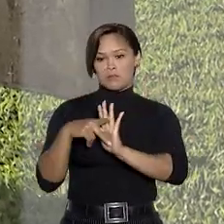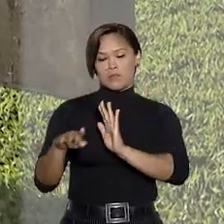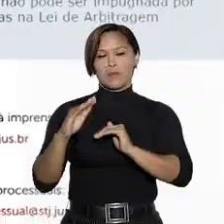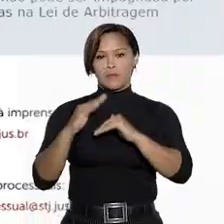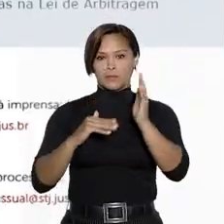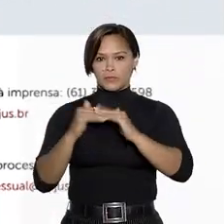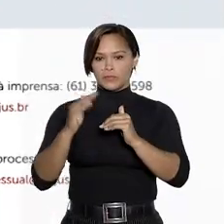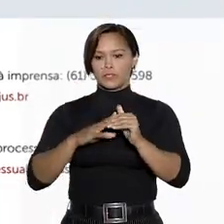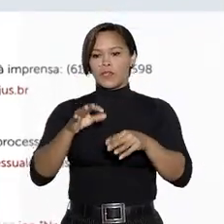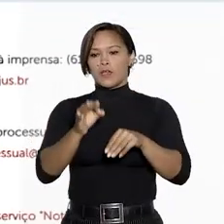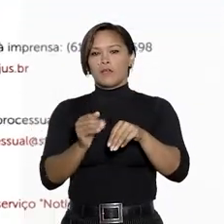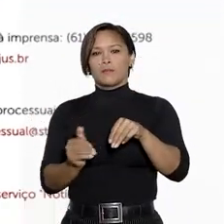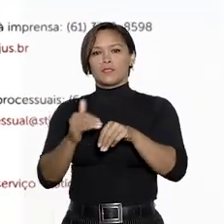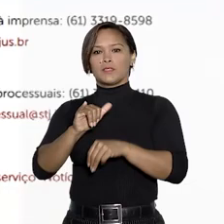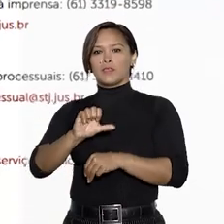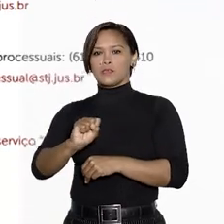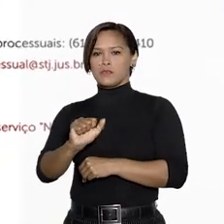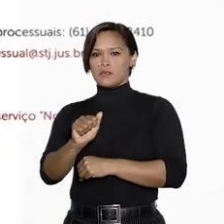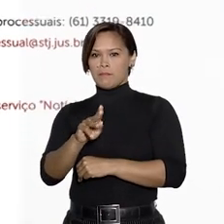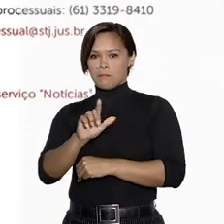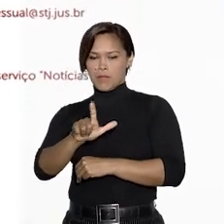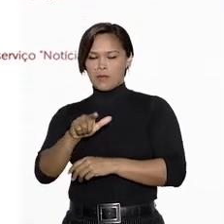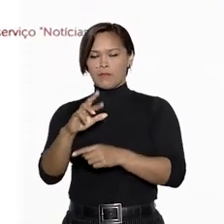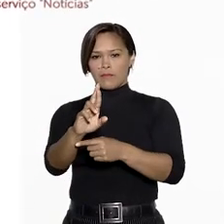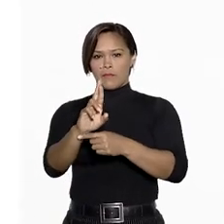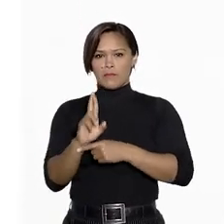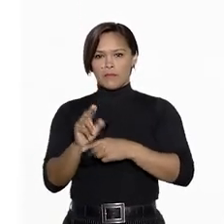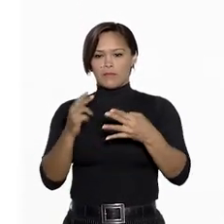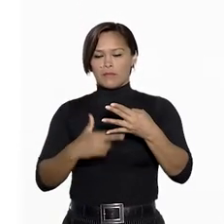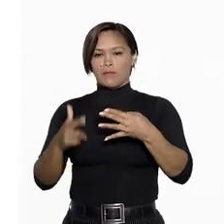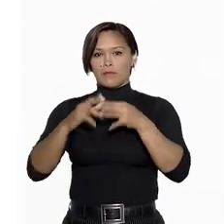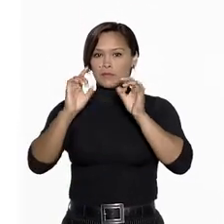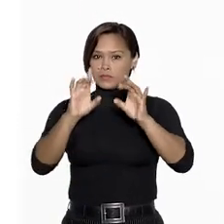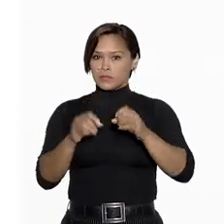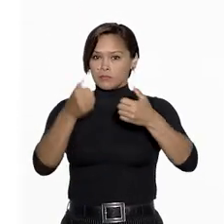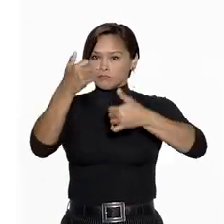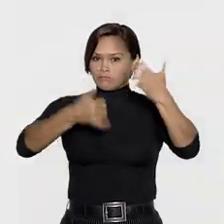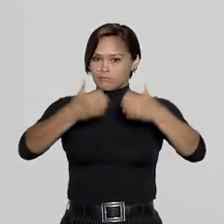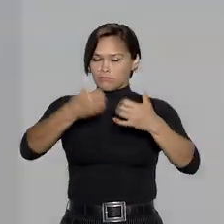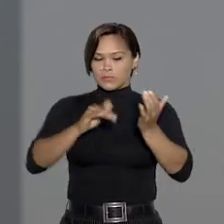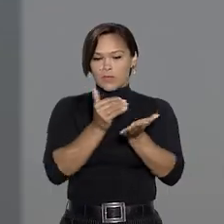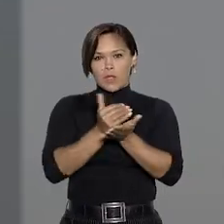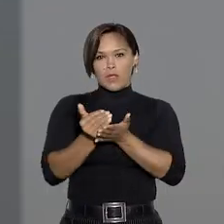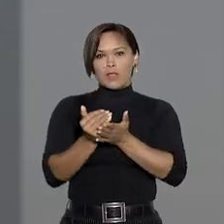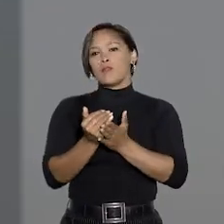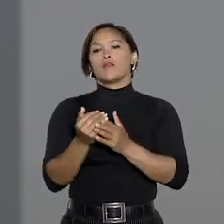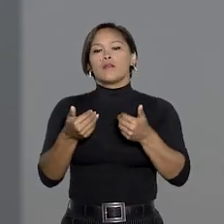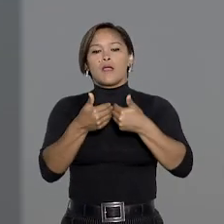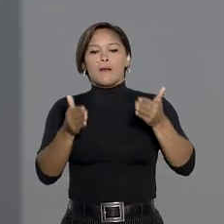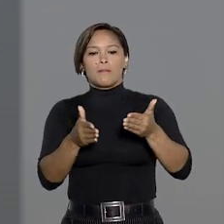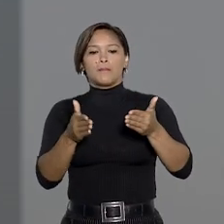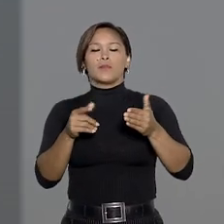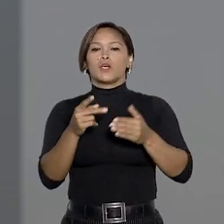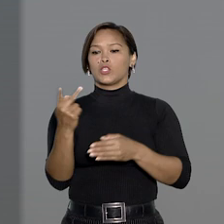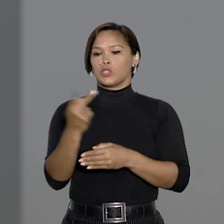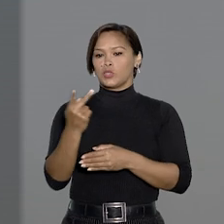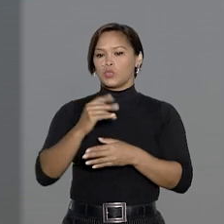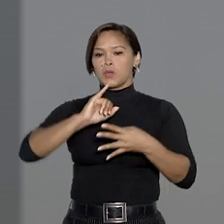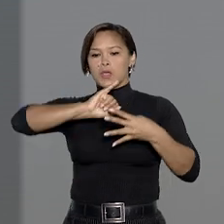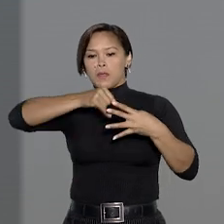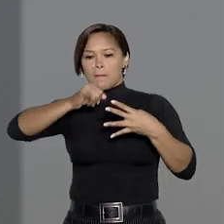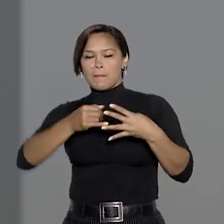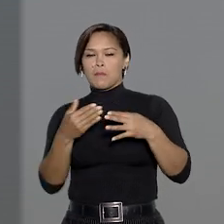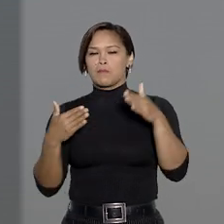sua área. A ministra Isabel Galotti, relatora do Recurso Especial, explicou que o princípio da porta aberta comporta duas